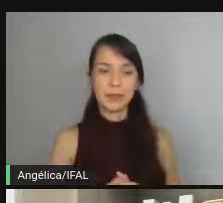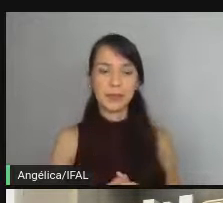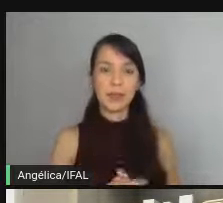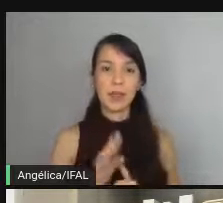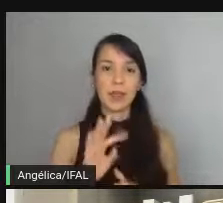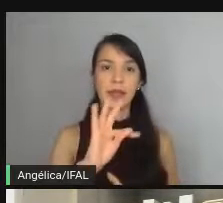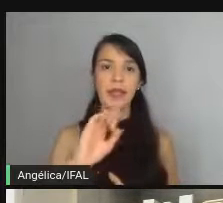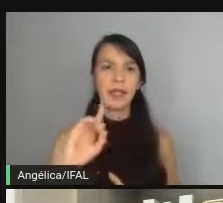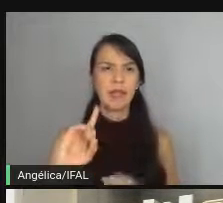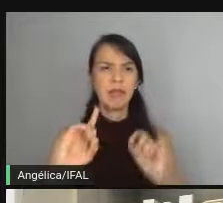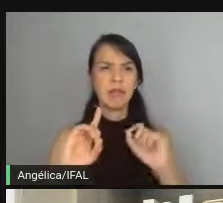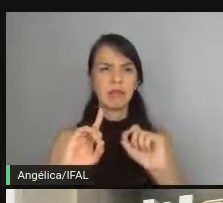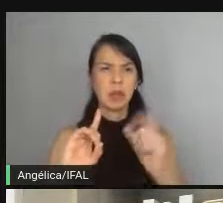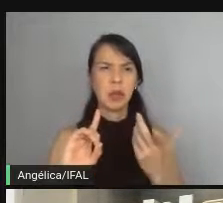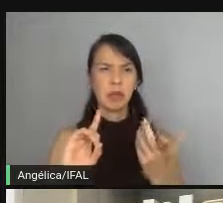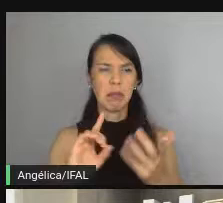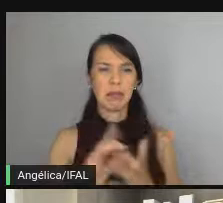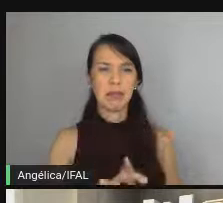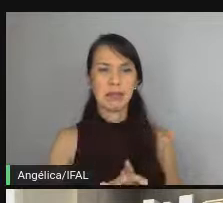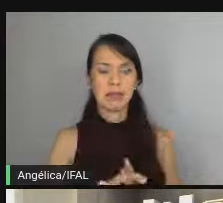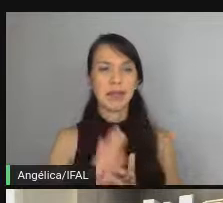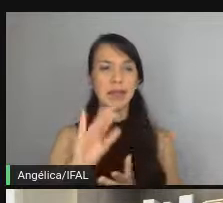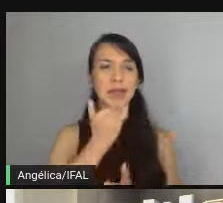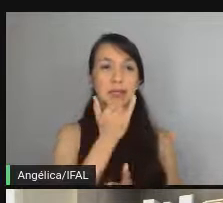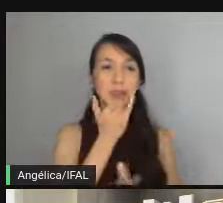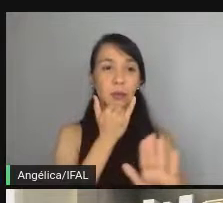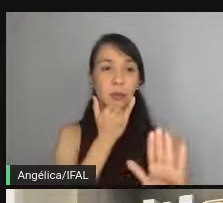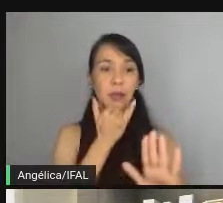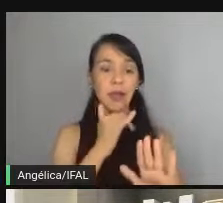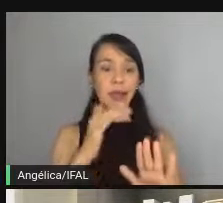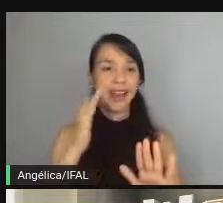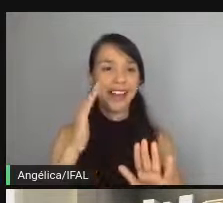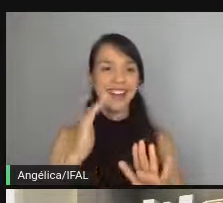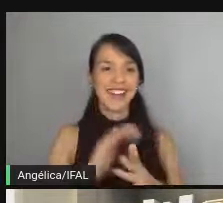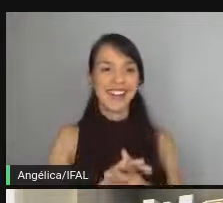Então, TDD, o que é isso? Desculpa aí, antes de começar,